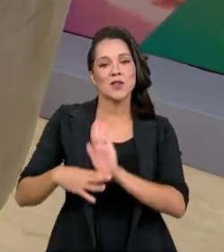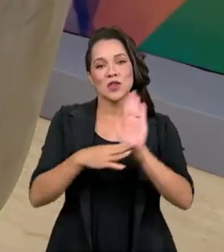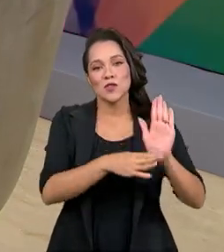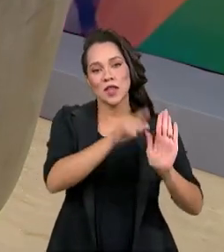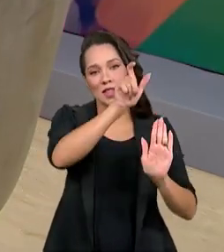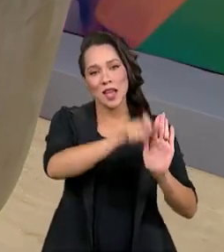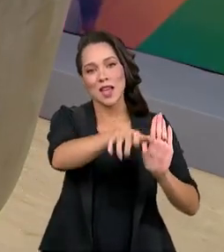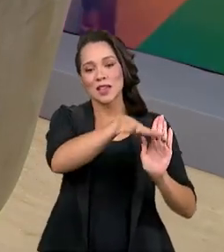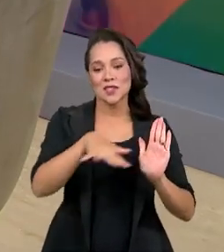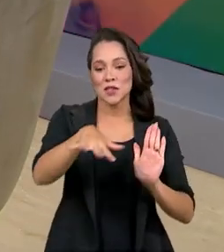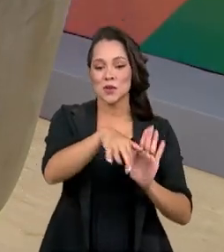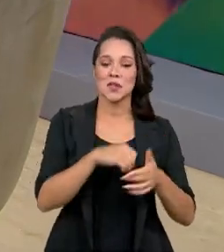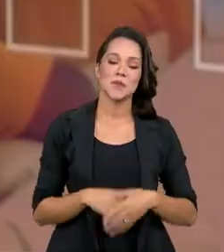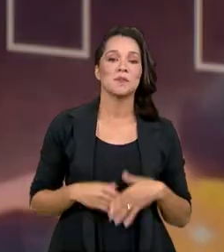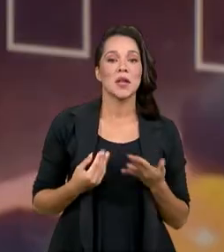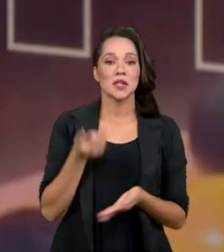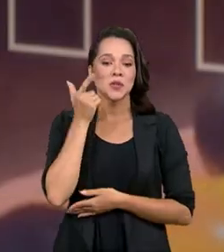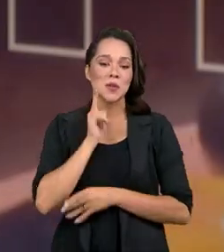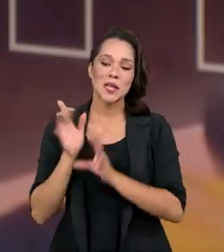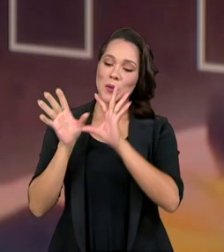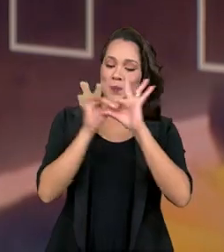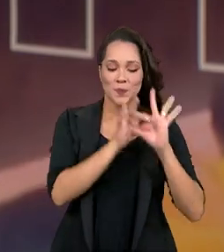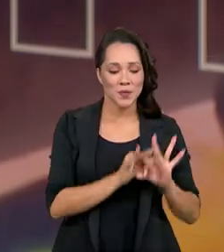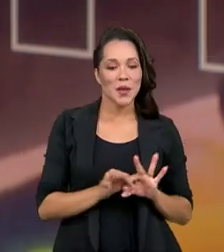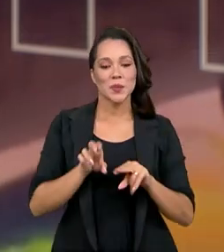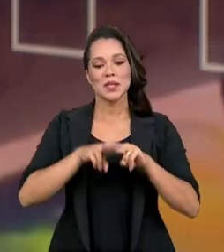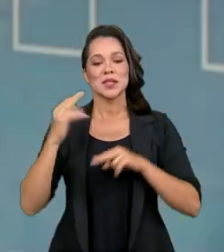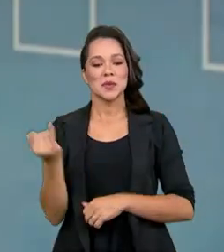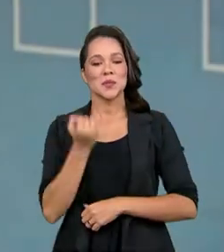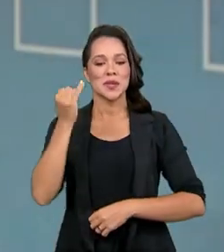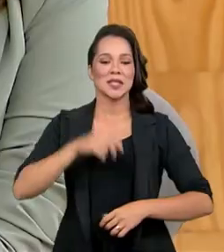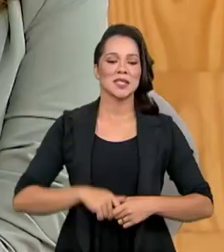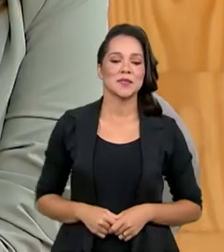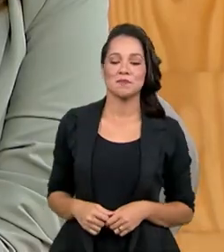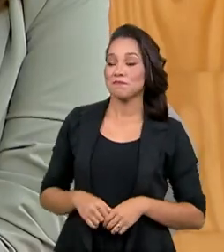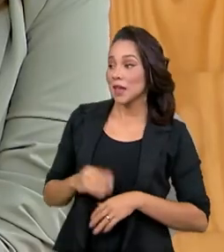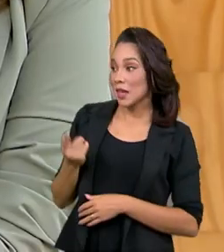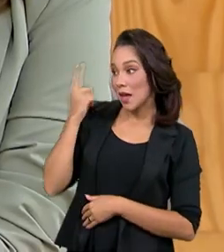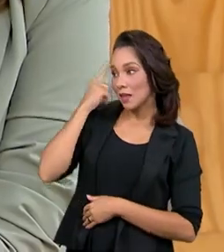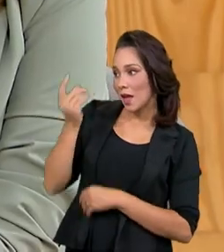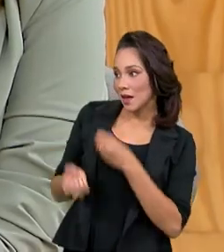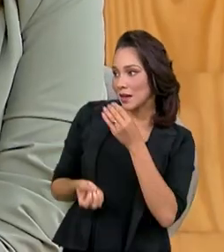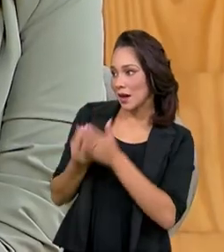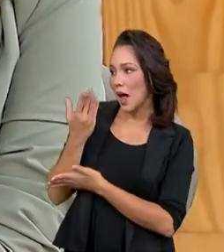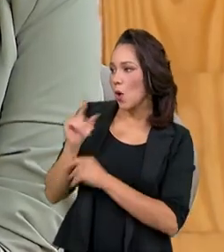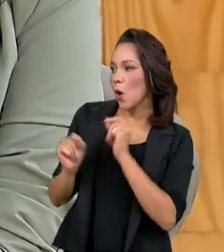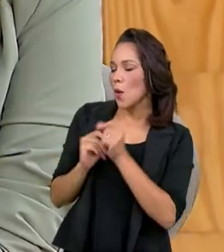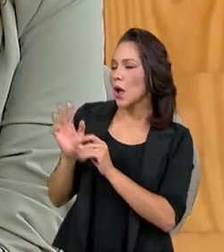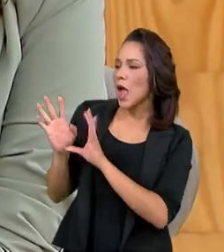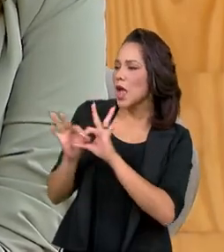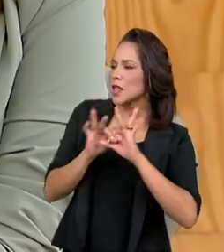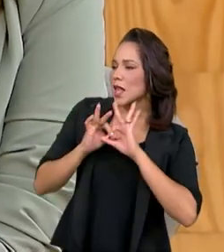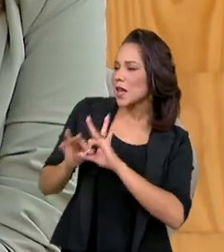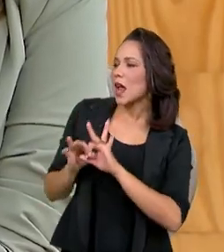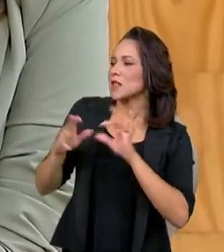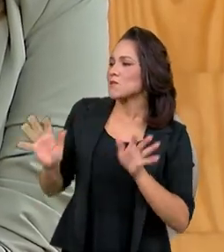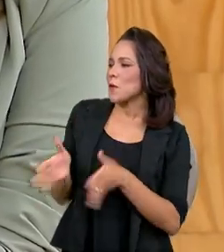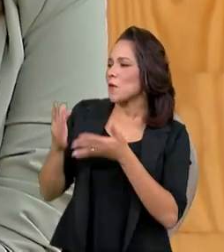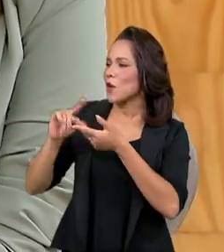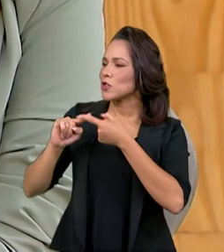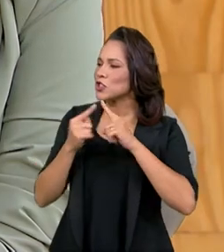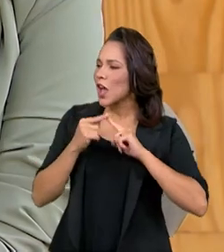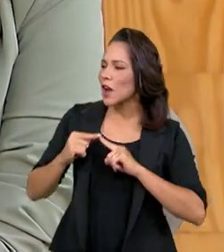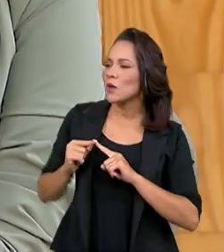até essas regiões. Então, nós conseguimos conectar. Por isso que é tão importante. E a ideia é criar soluções integradas, promover um